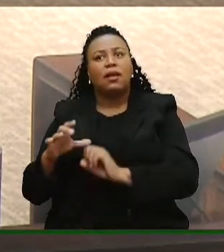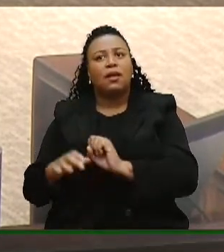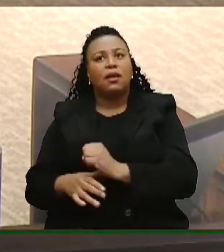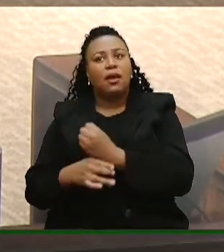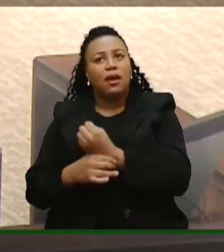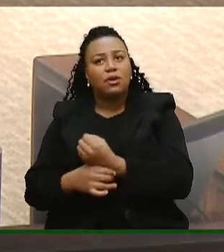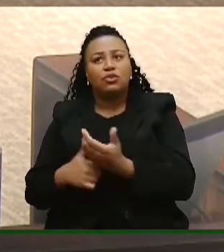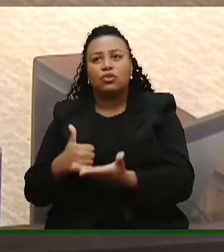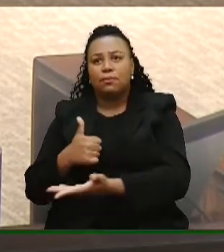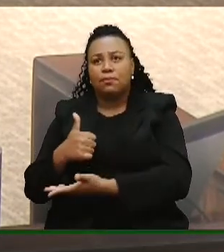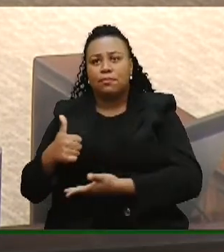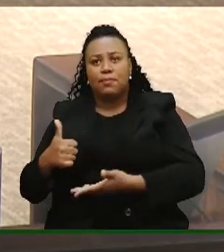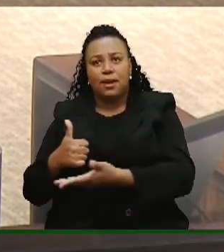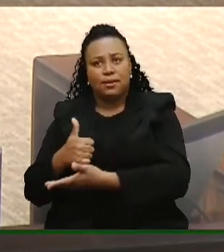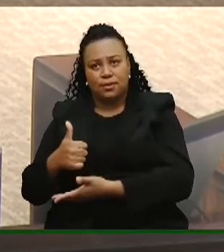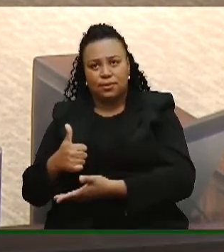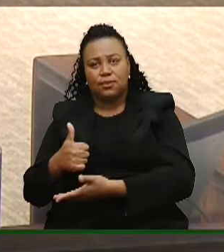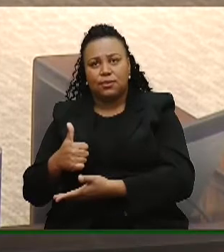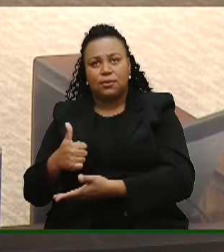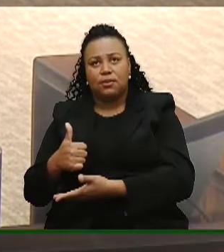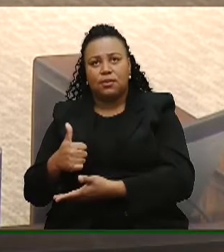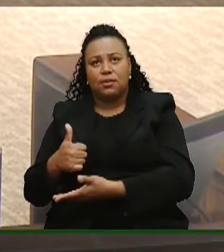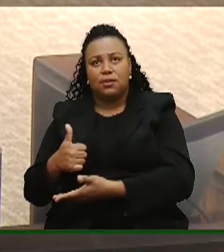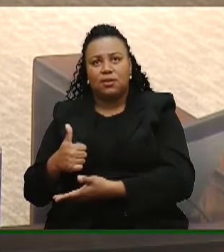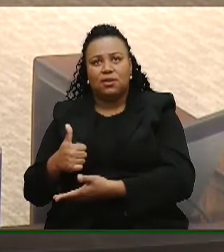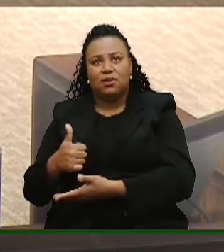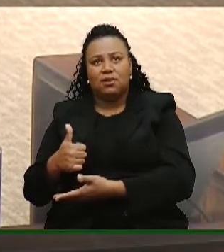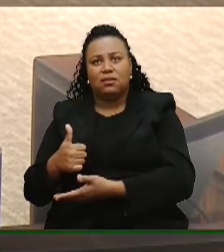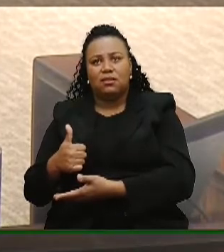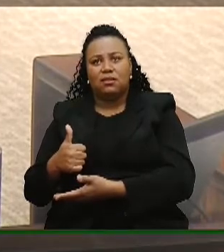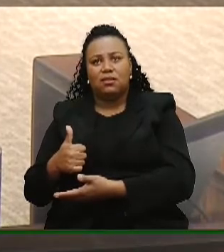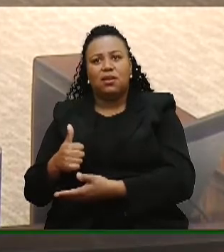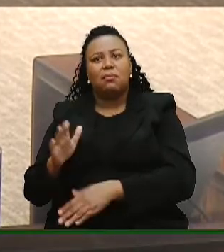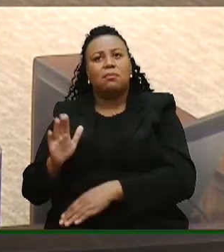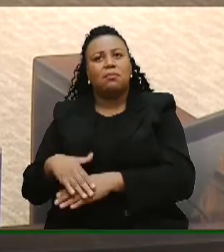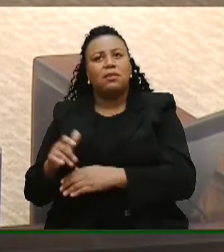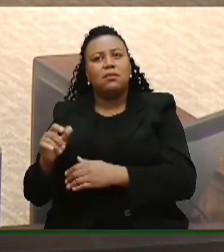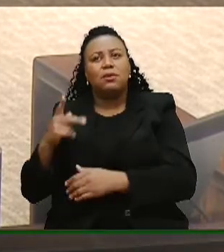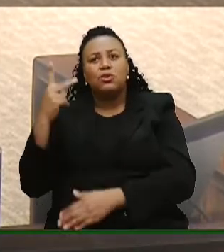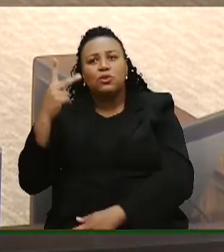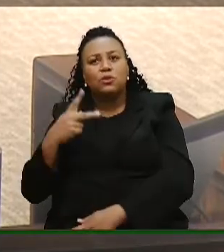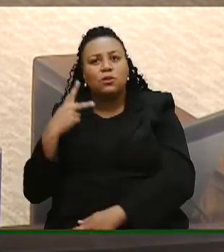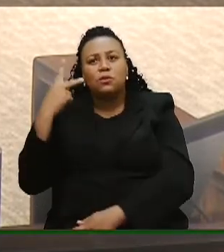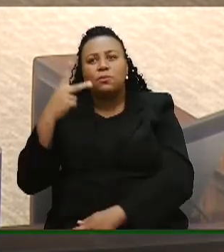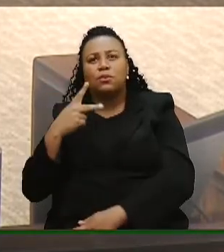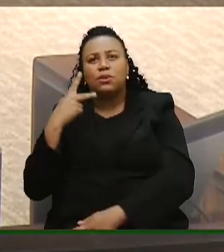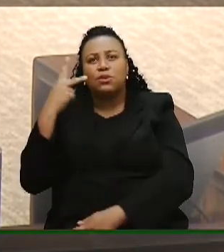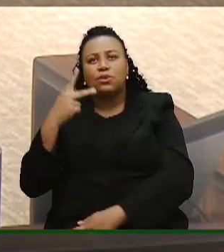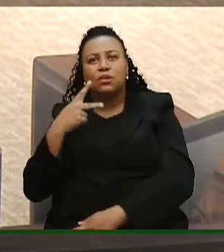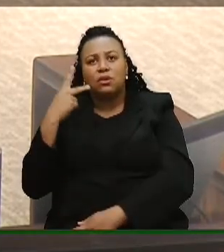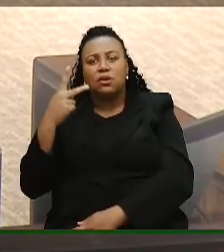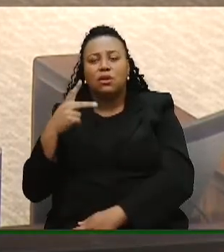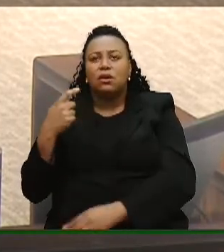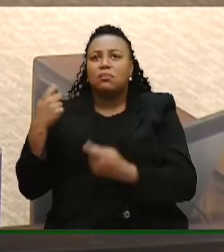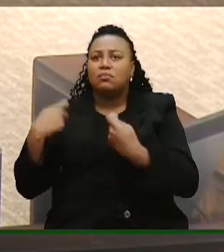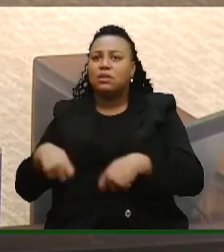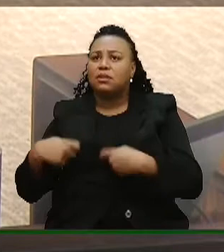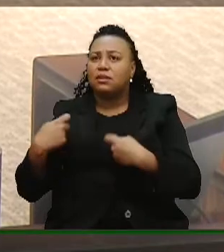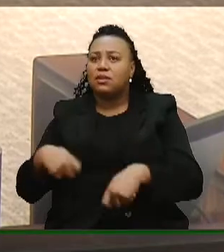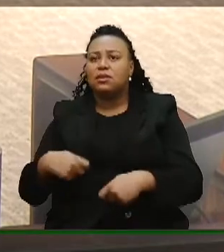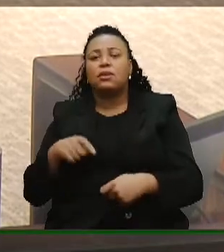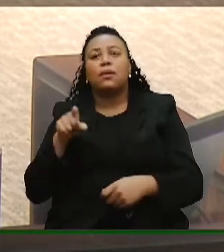um básico e, mais qualificadamente, essas políticas devem se dar